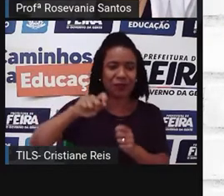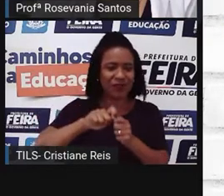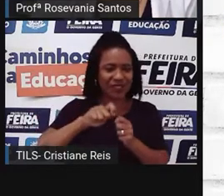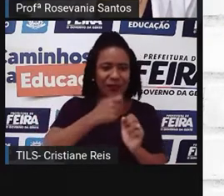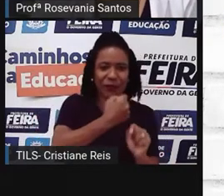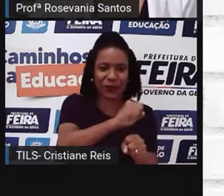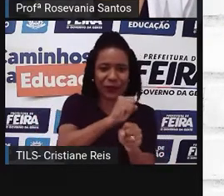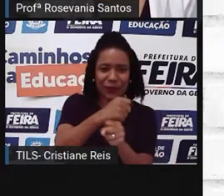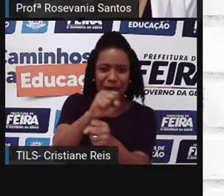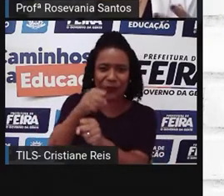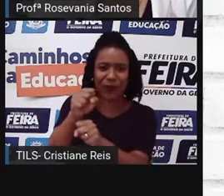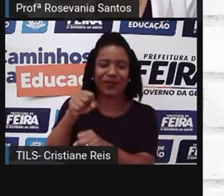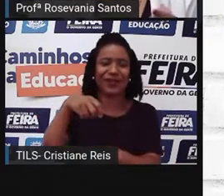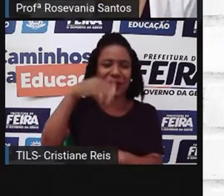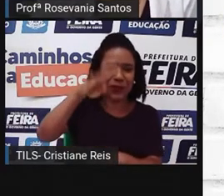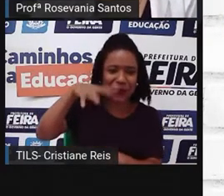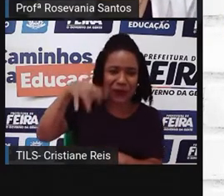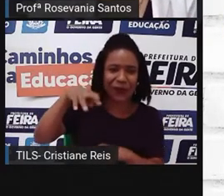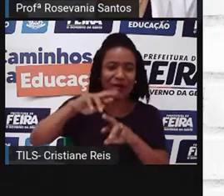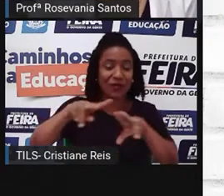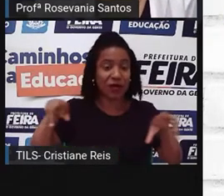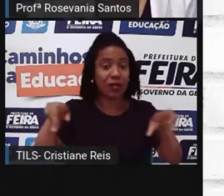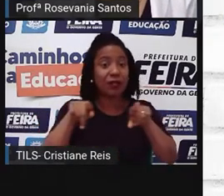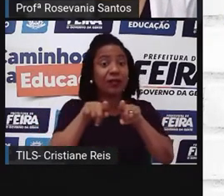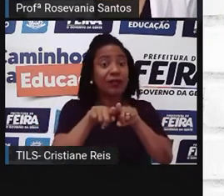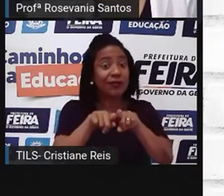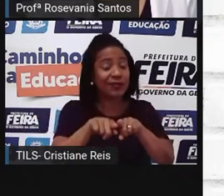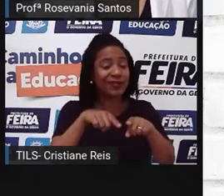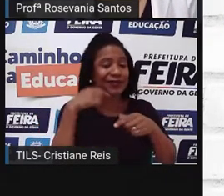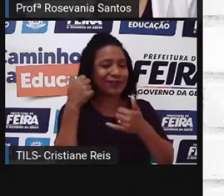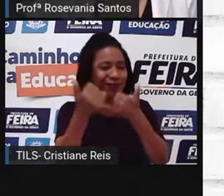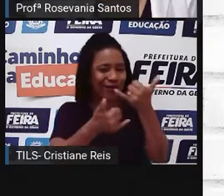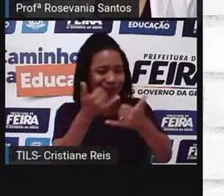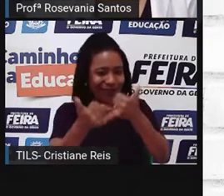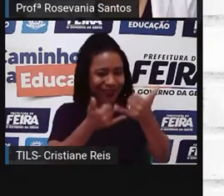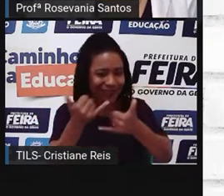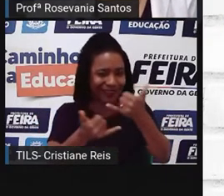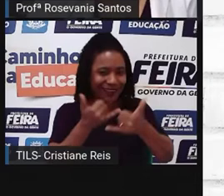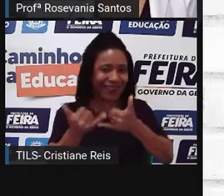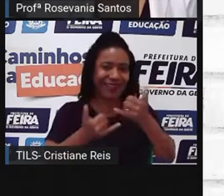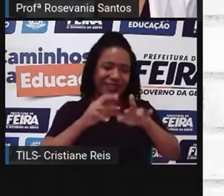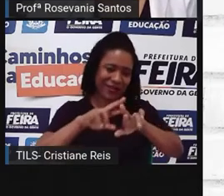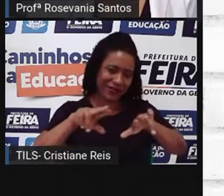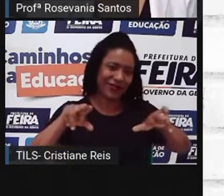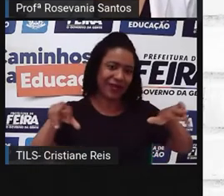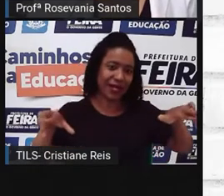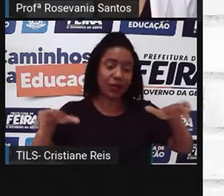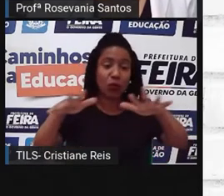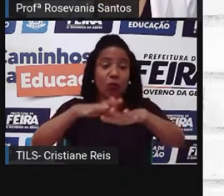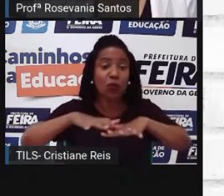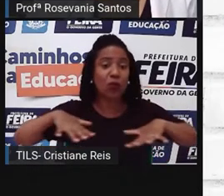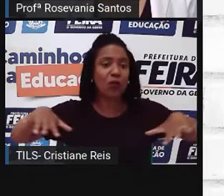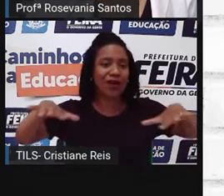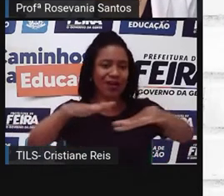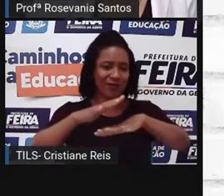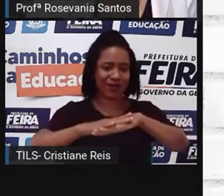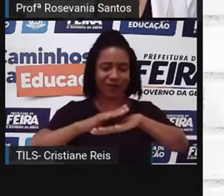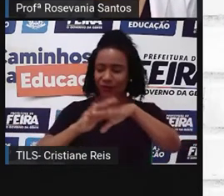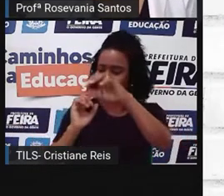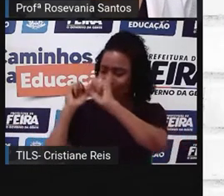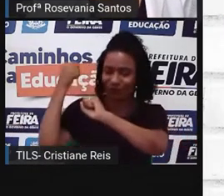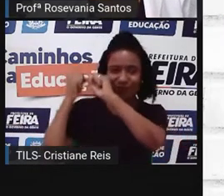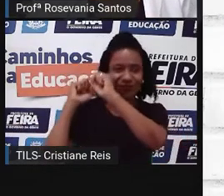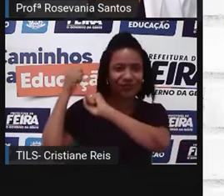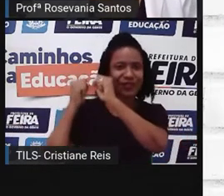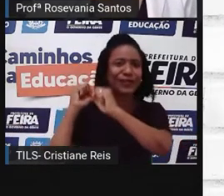também a produção de bonecas, né? Uma série de coisas hoje. O campo está bastante diversificado. E que são atividades que não são